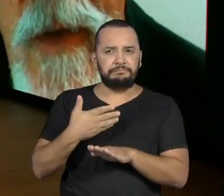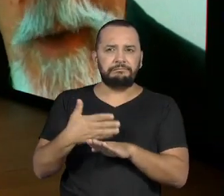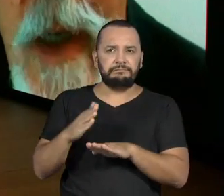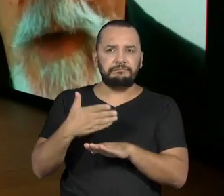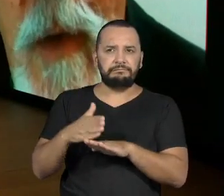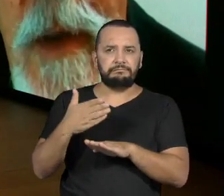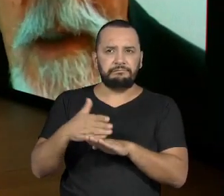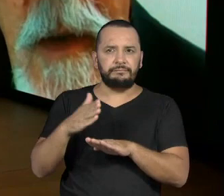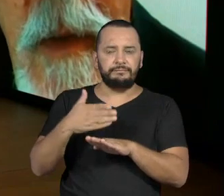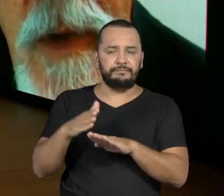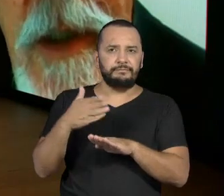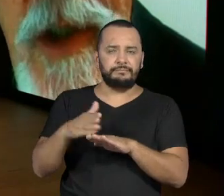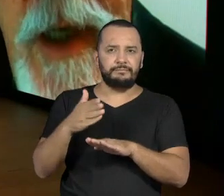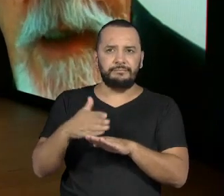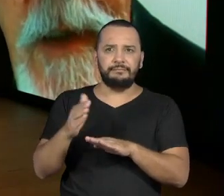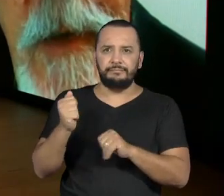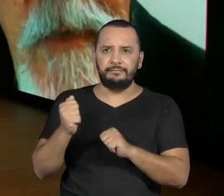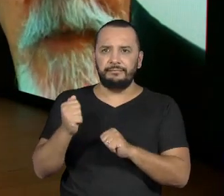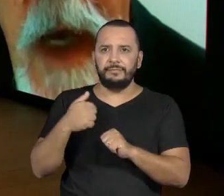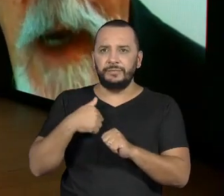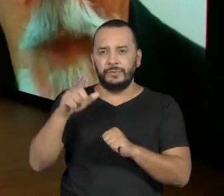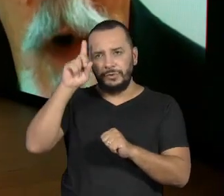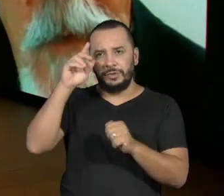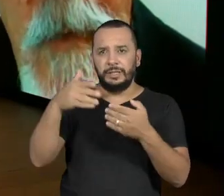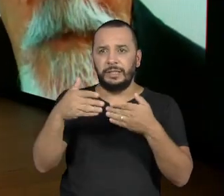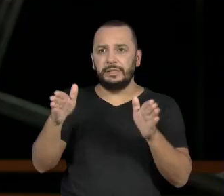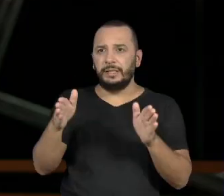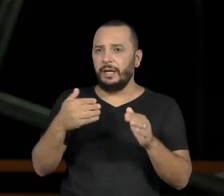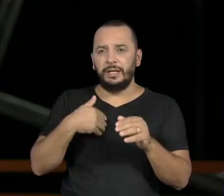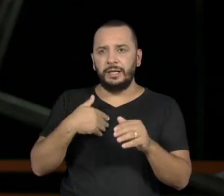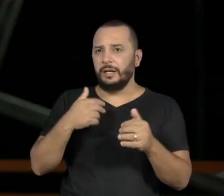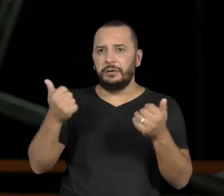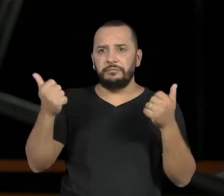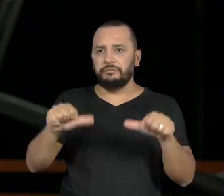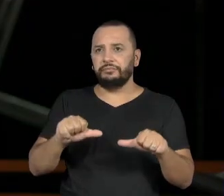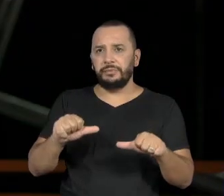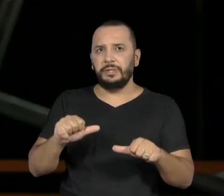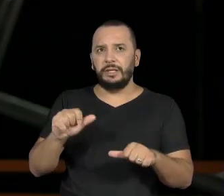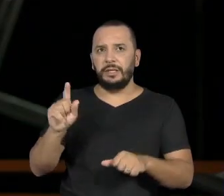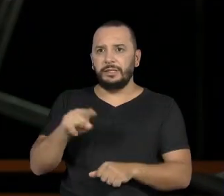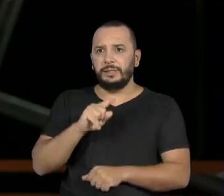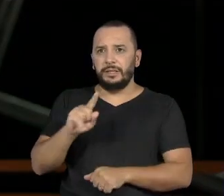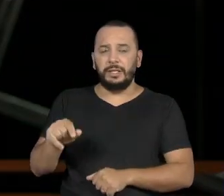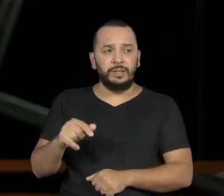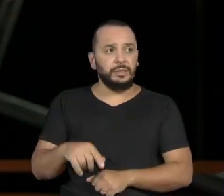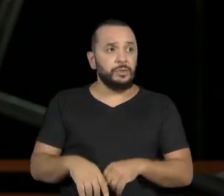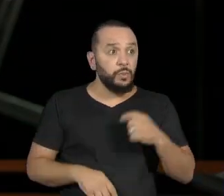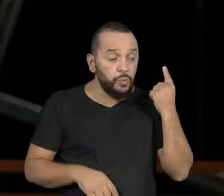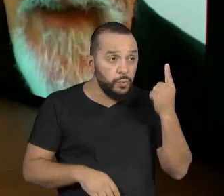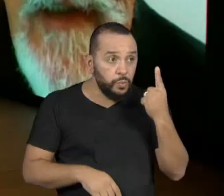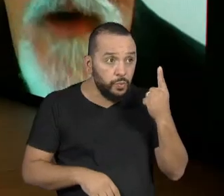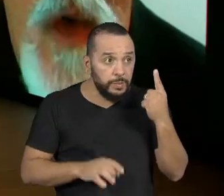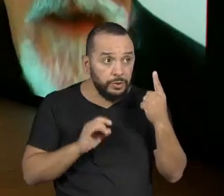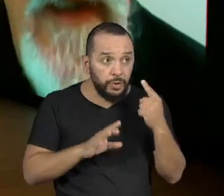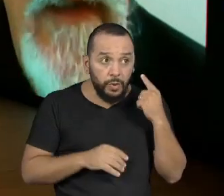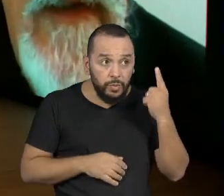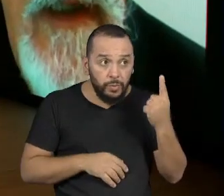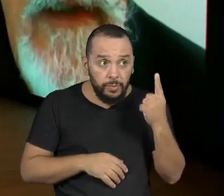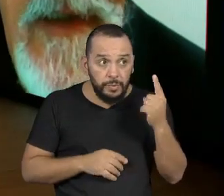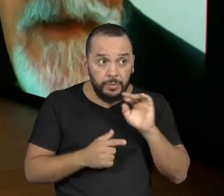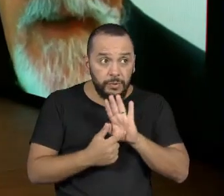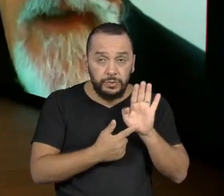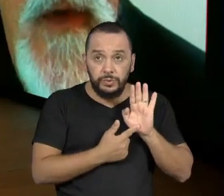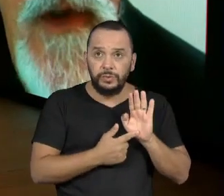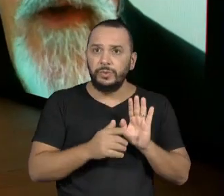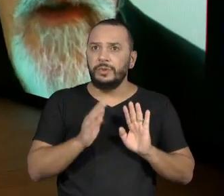censurados. O espetáculo não aconteceu. O dia da estreia acabou. Fizeram uma apresentação só? É 64, é